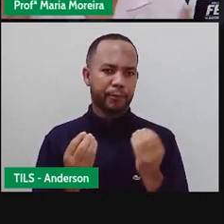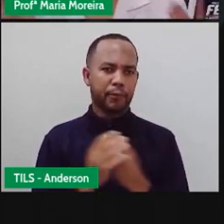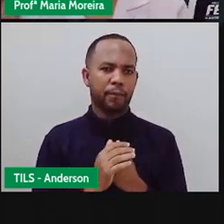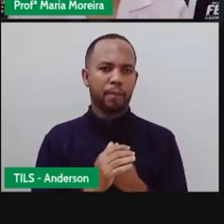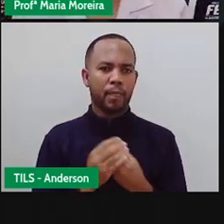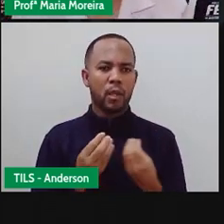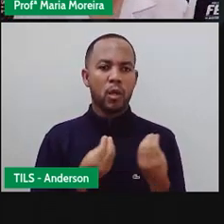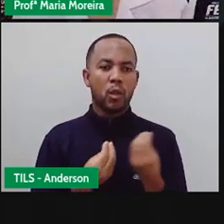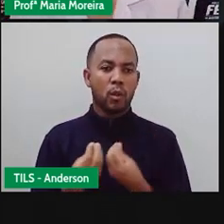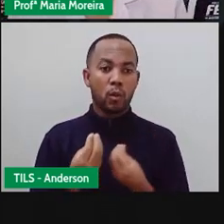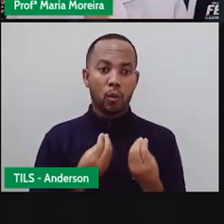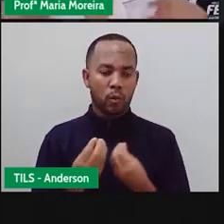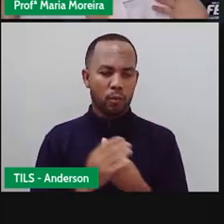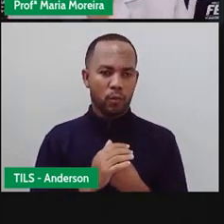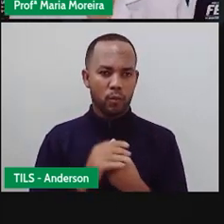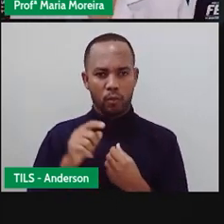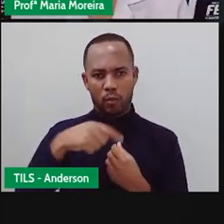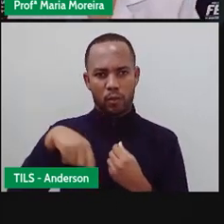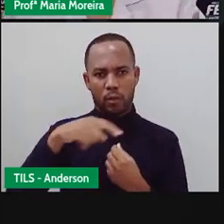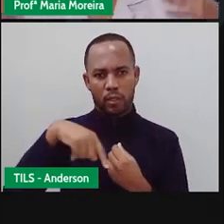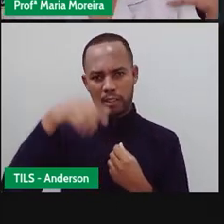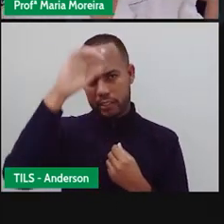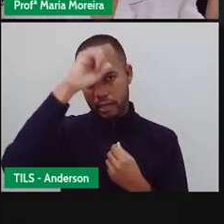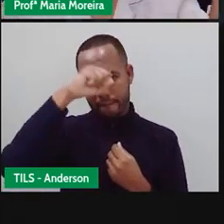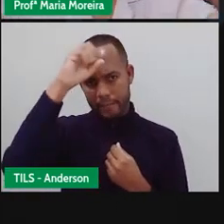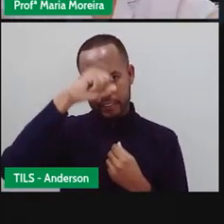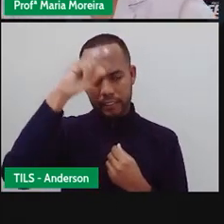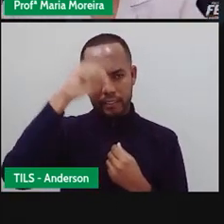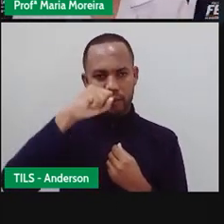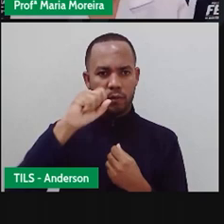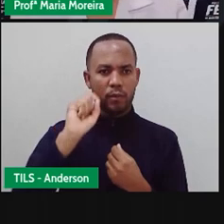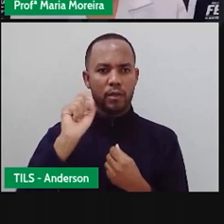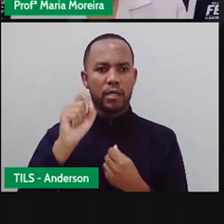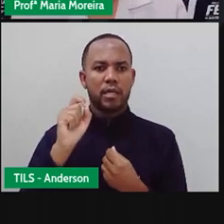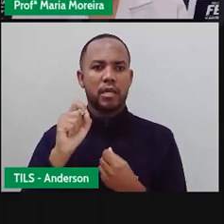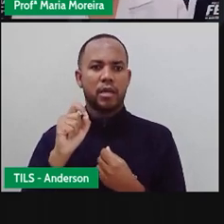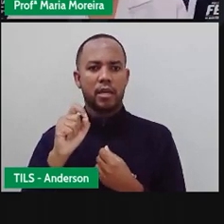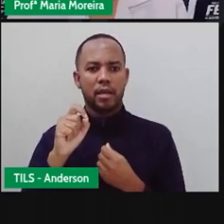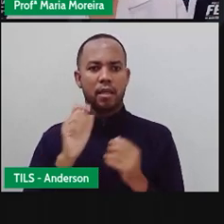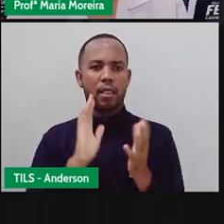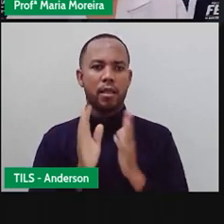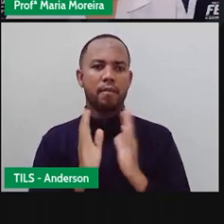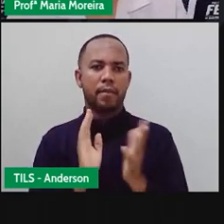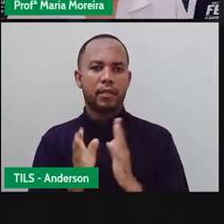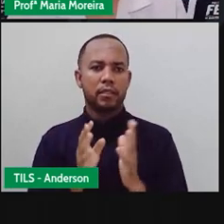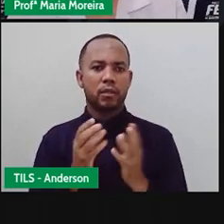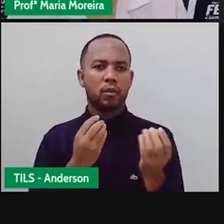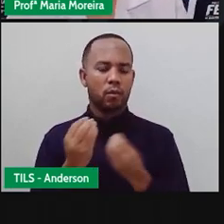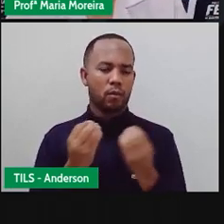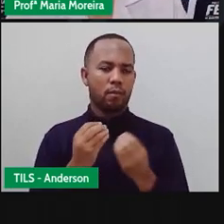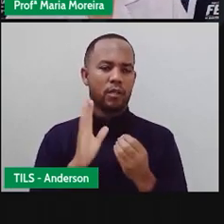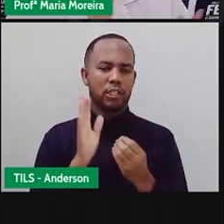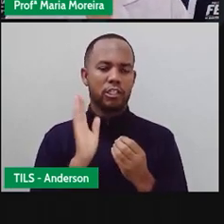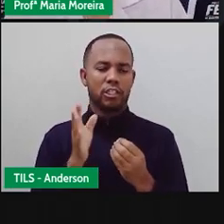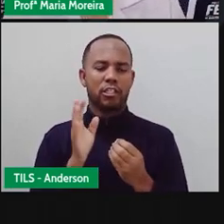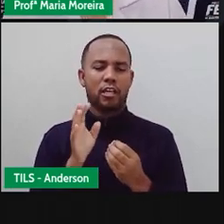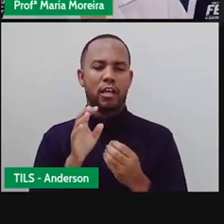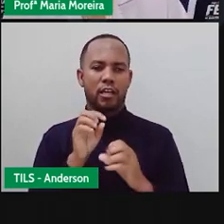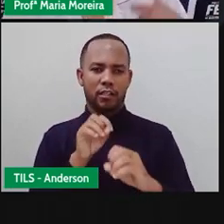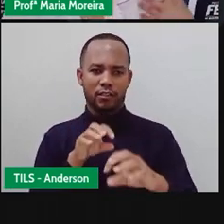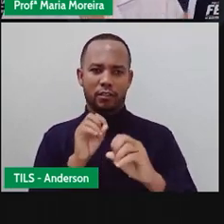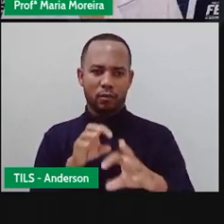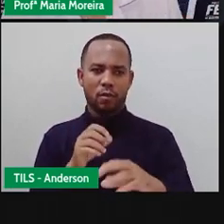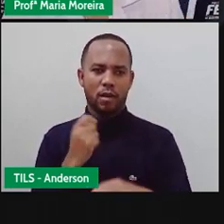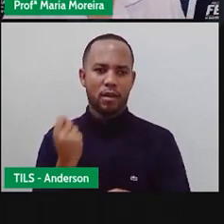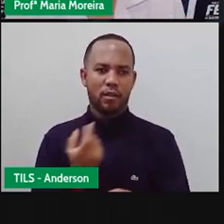aprendeu aqui, né? Por diversas vezes Porque Anderson tem o maior prazer Ensinar pra gente Não é isso? E a gente já sabe,